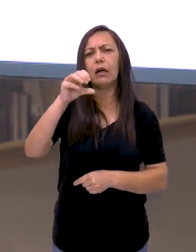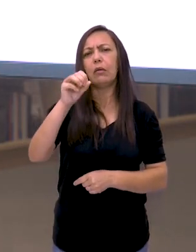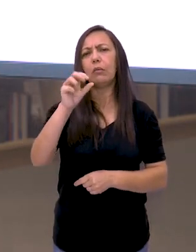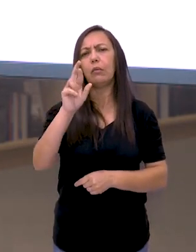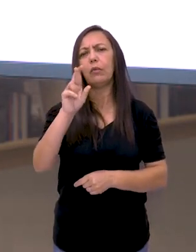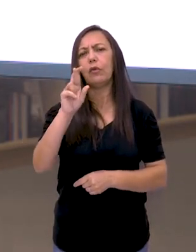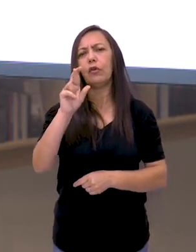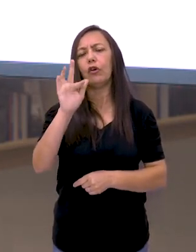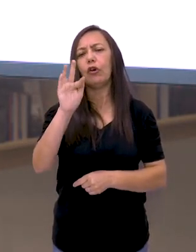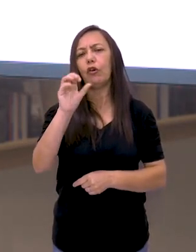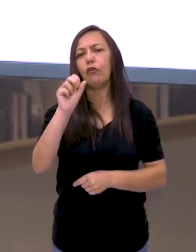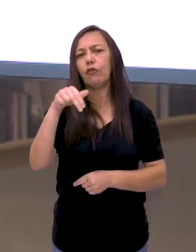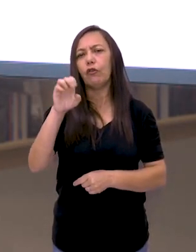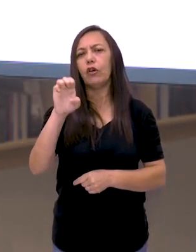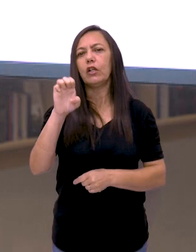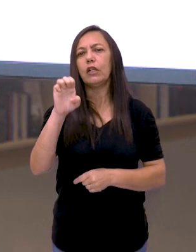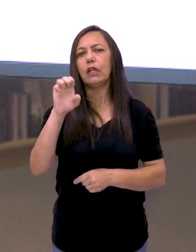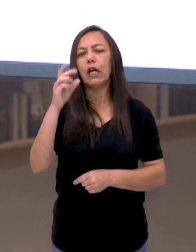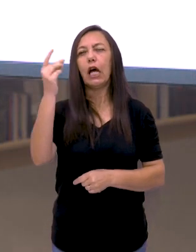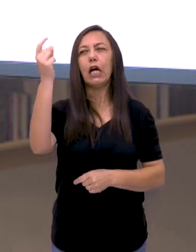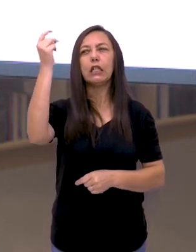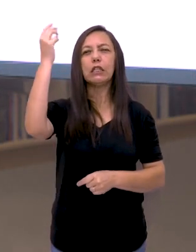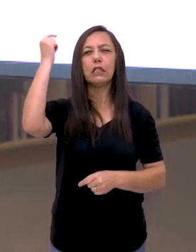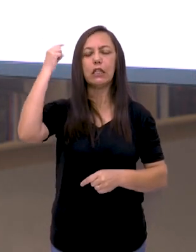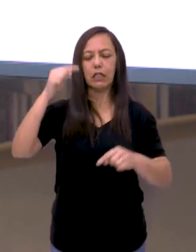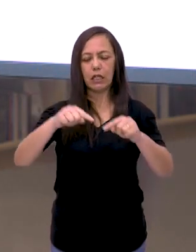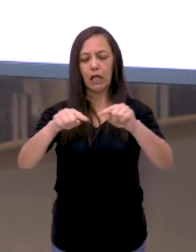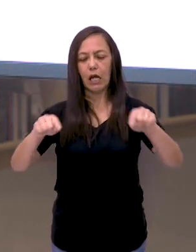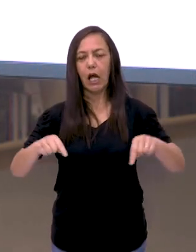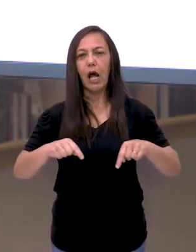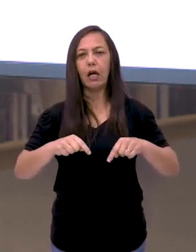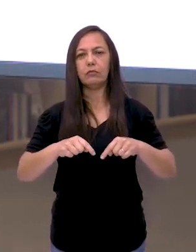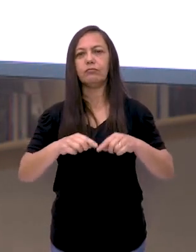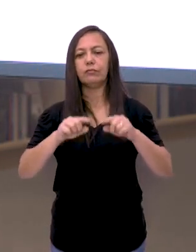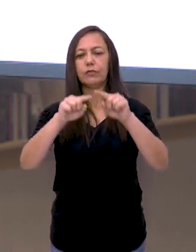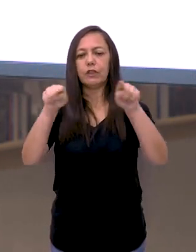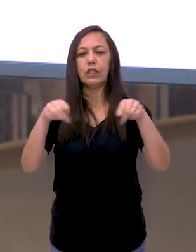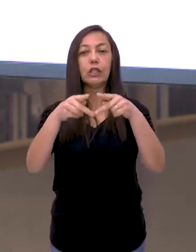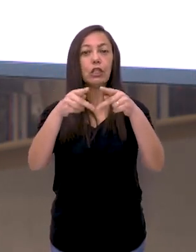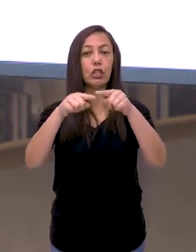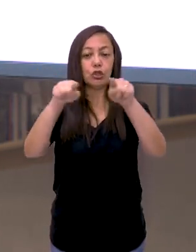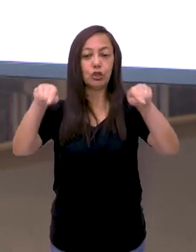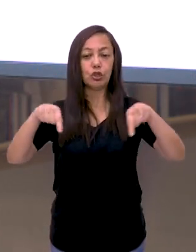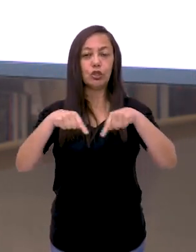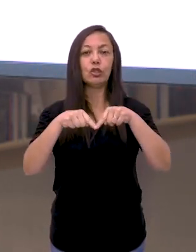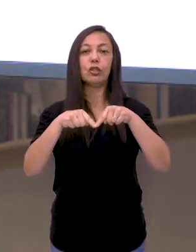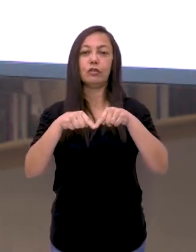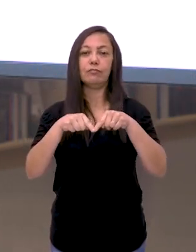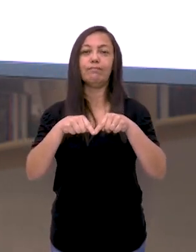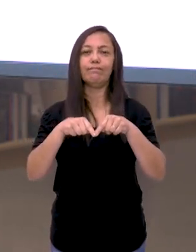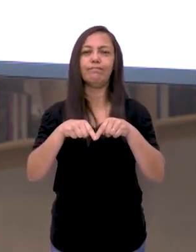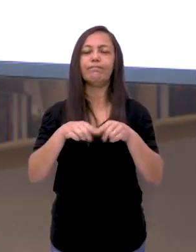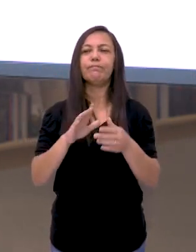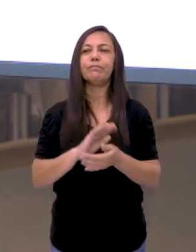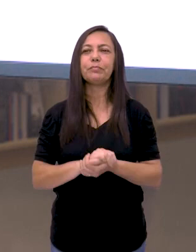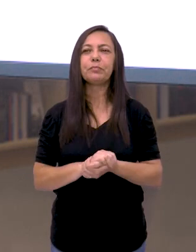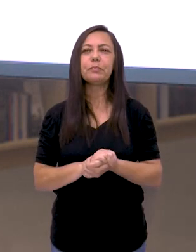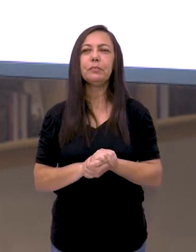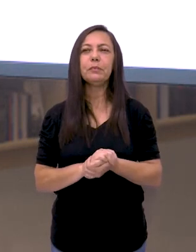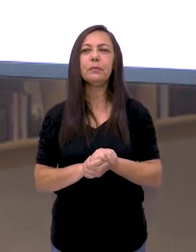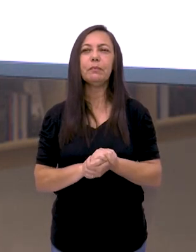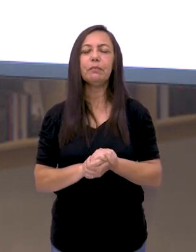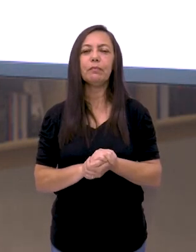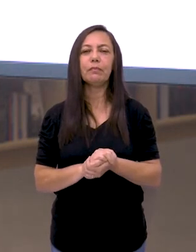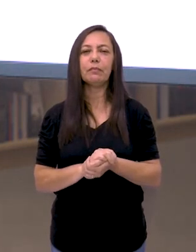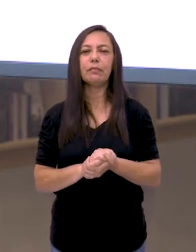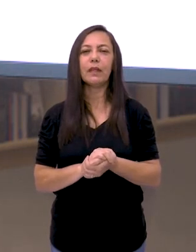toca disco, certo? O antigo viola de disco, que passava apenas disco, certo?